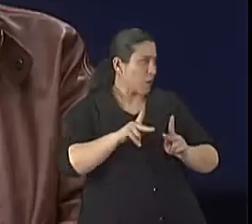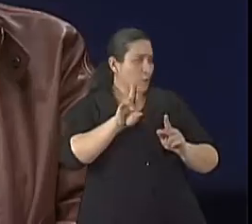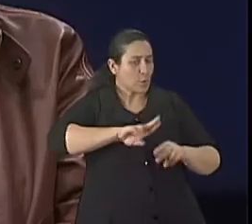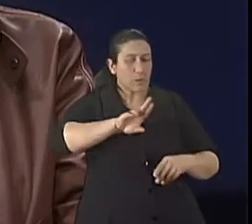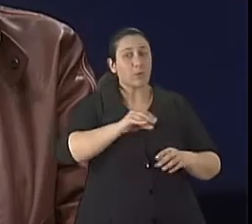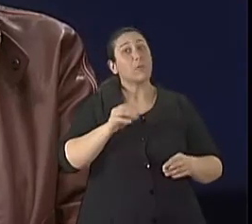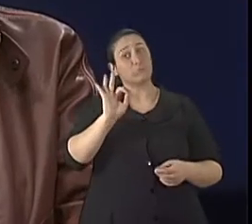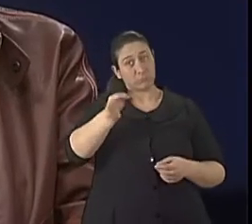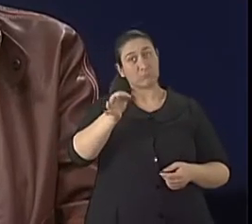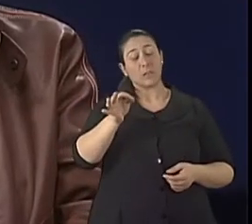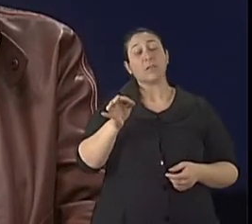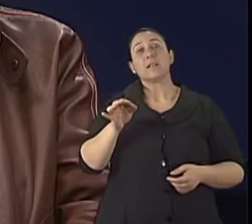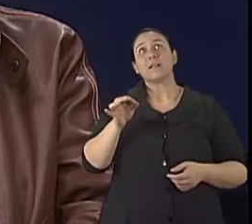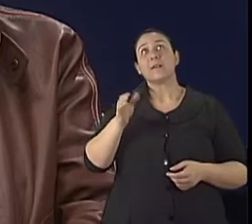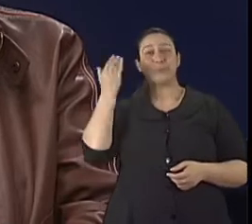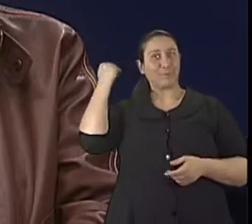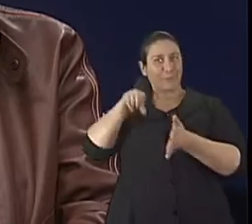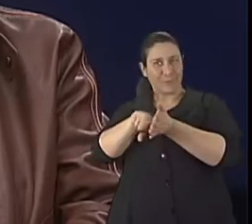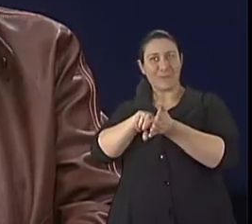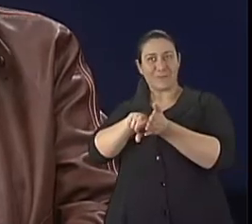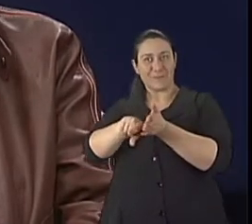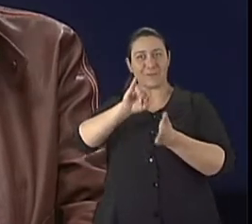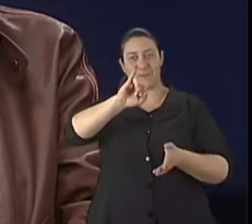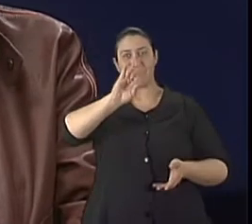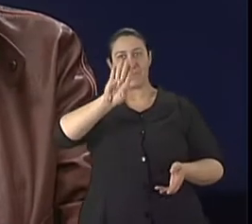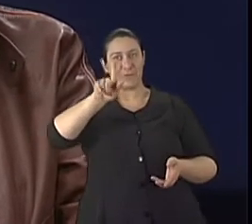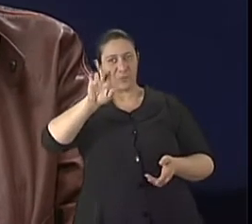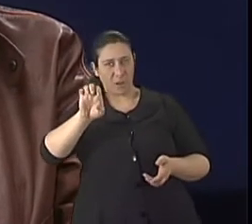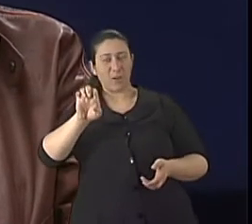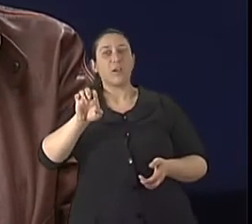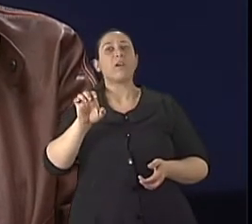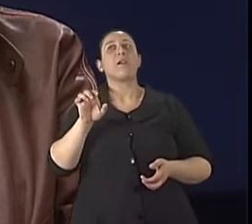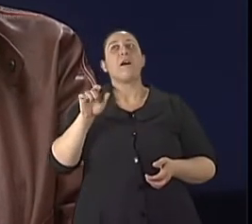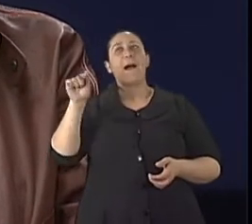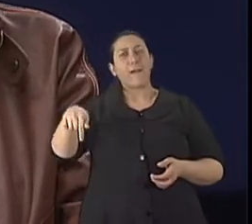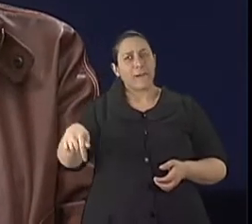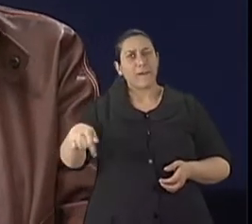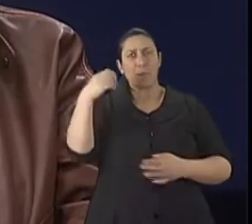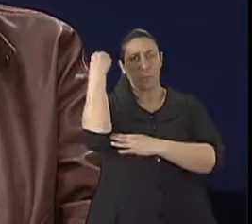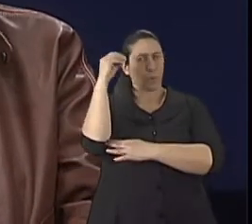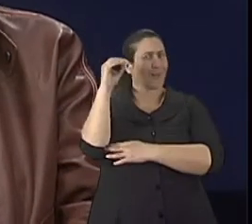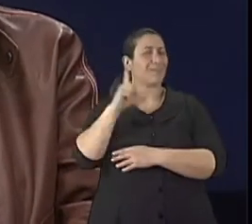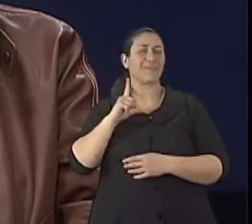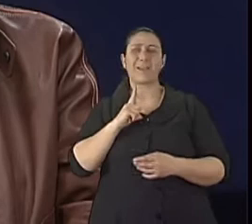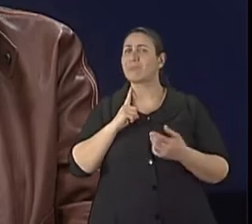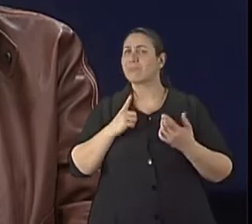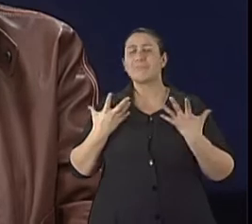o censo do último censo de IBGE colocou Porto Alegre como uma das capitais que tem maior